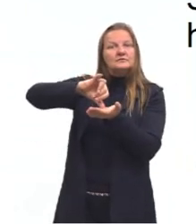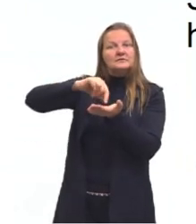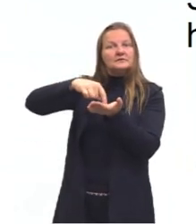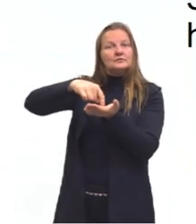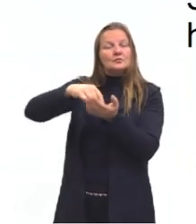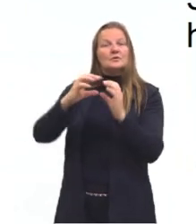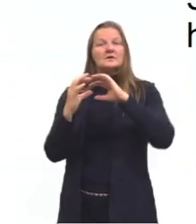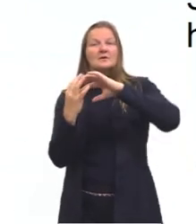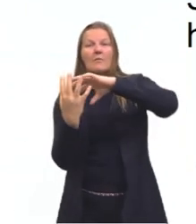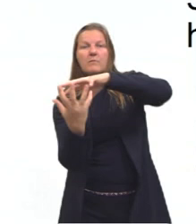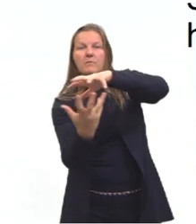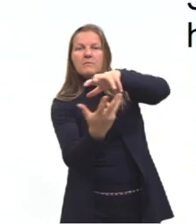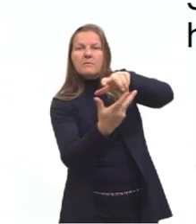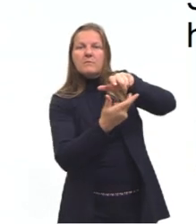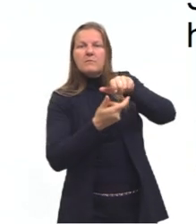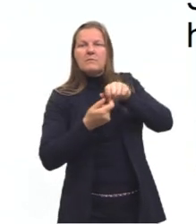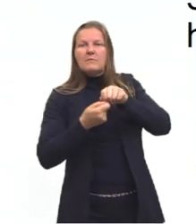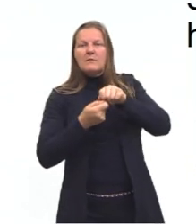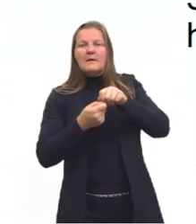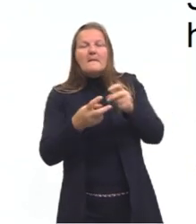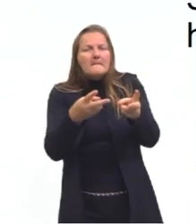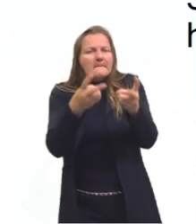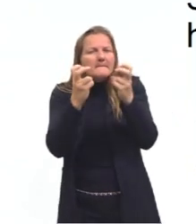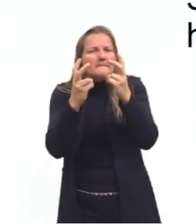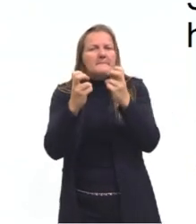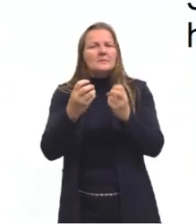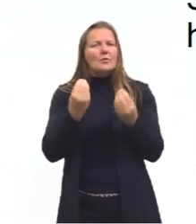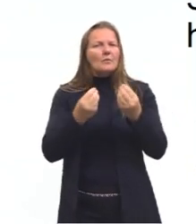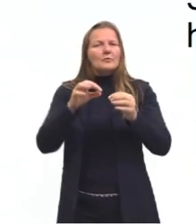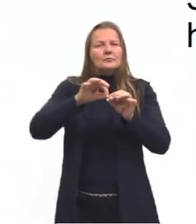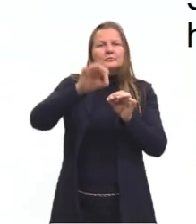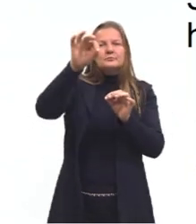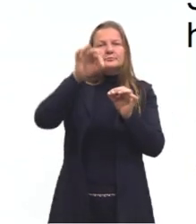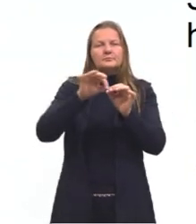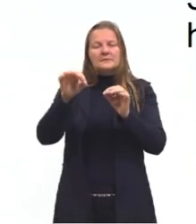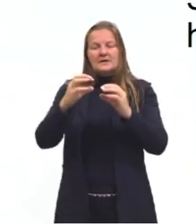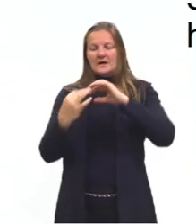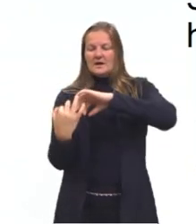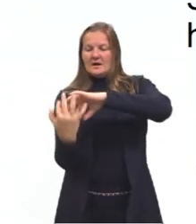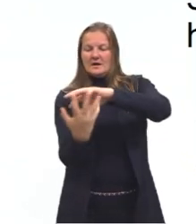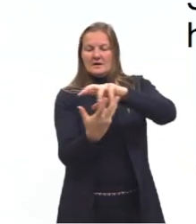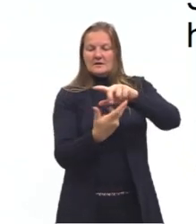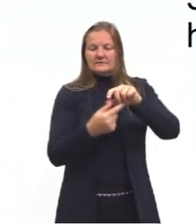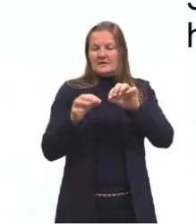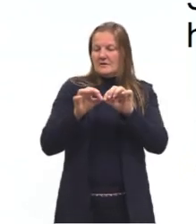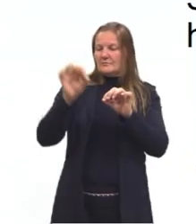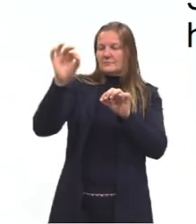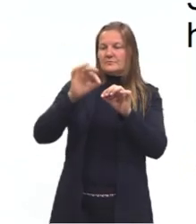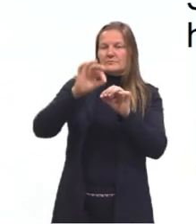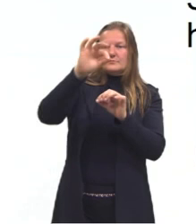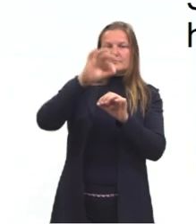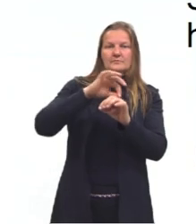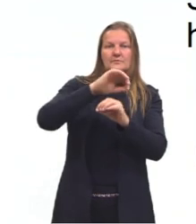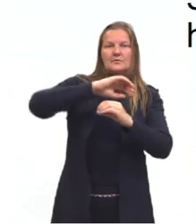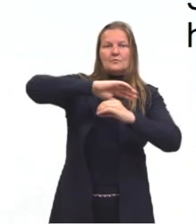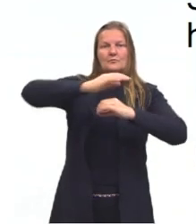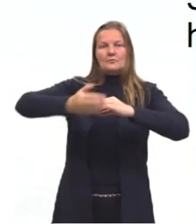a Terra. Assim, percebendo a necessidade de medir uma circunferência e seus arcos,